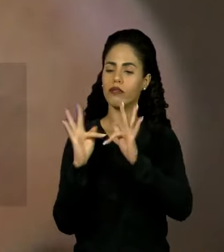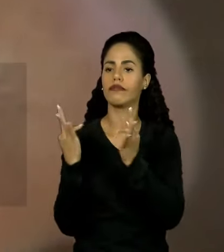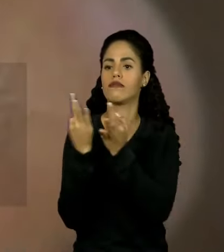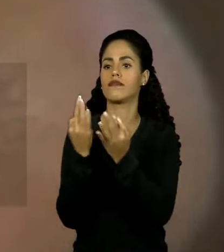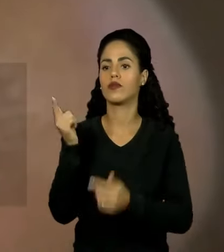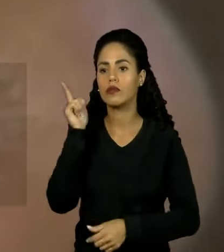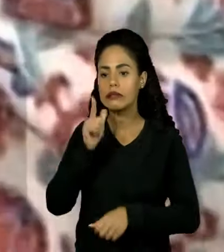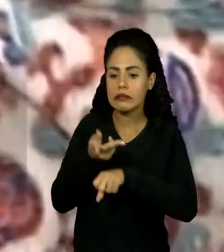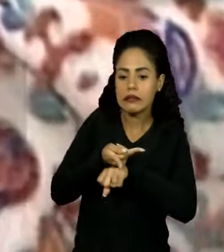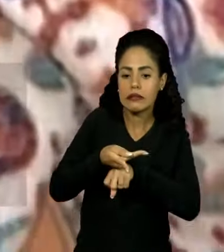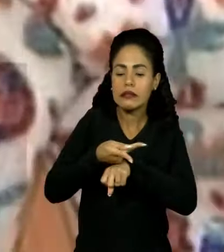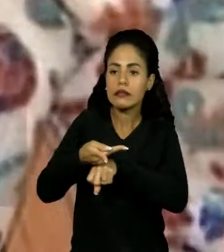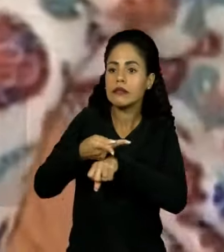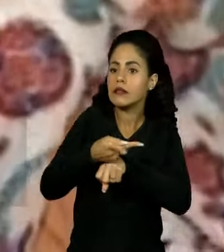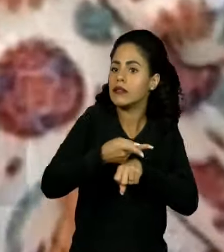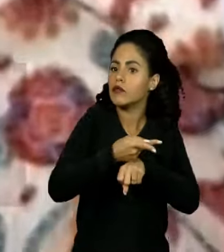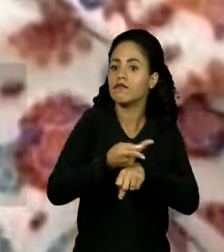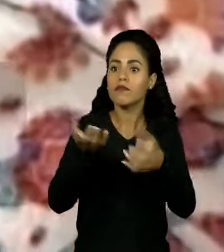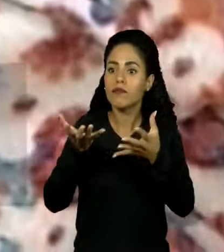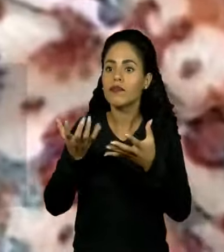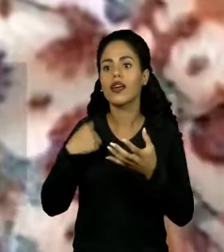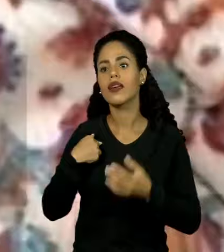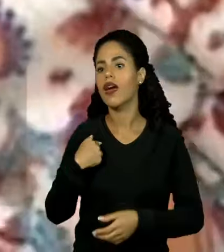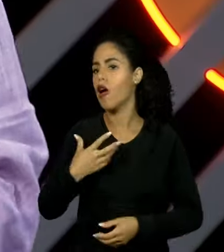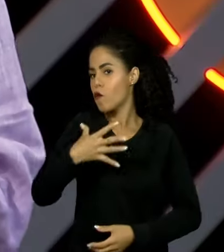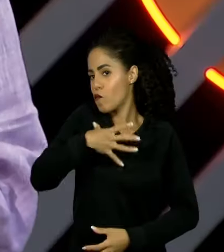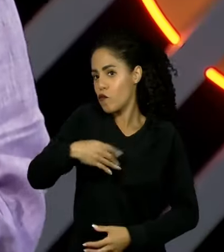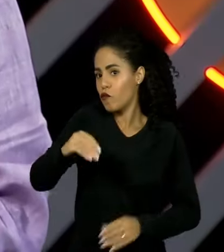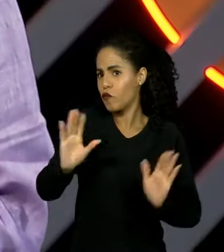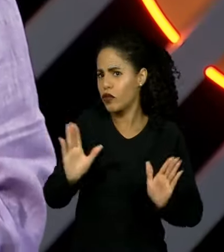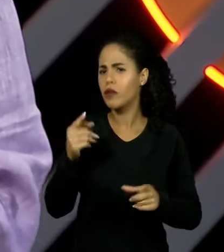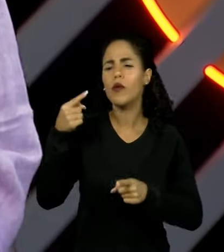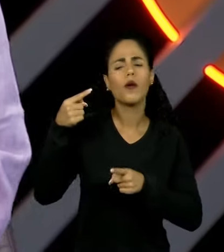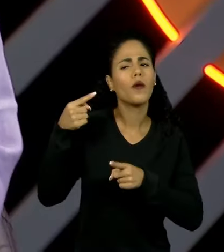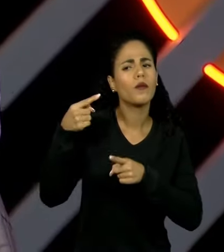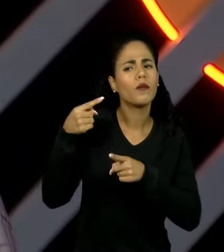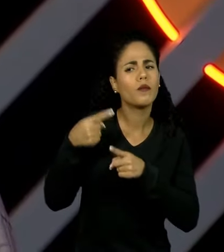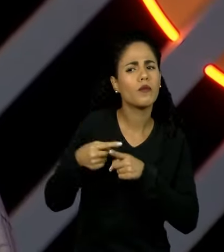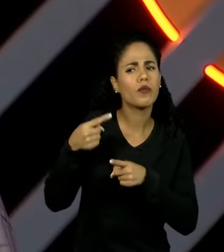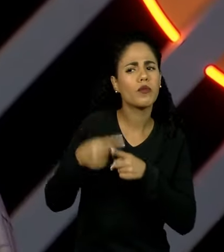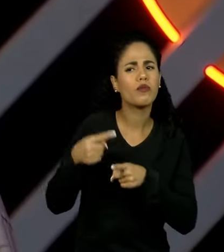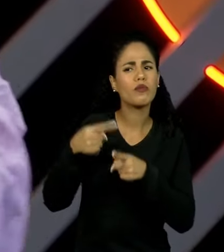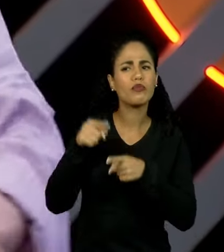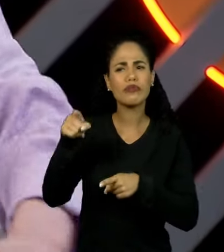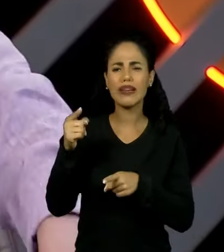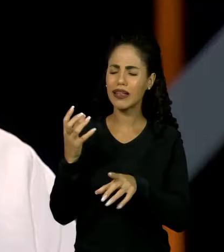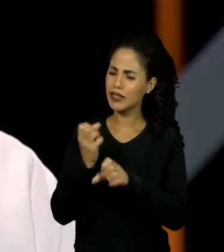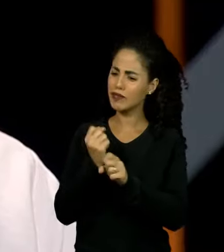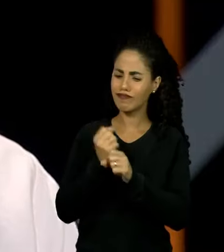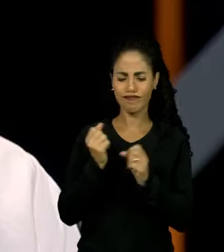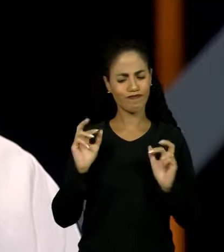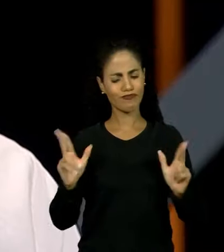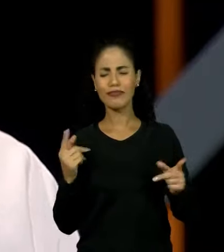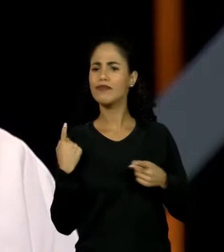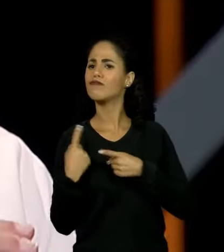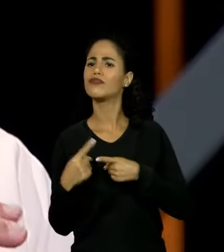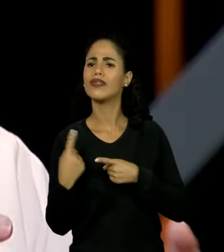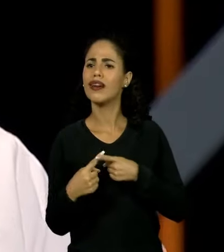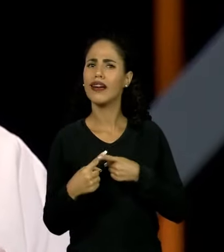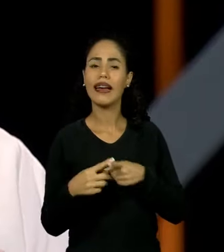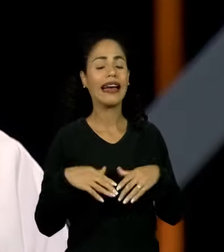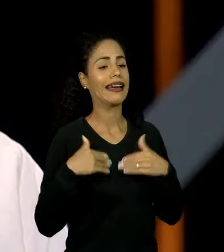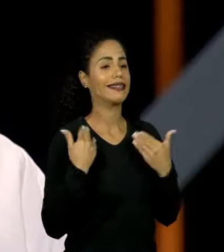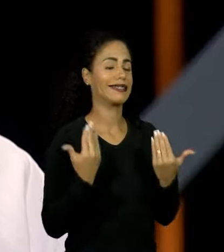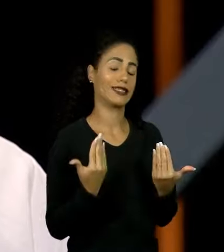procurando adotar um filho ou uma filha. Por que, doutor, essa conta não fecha? A razão principal é o